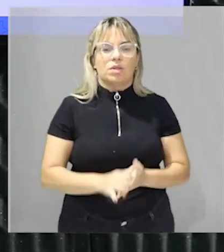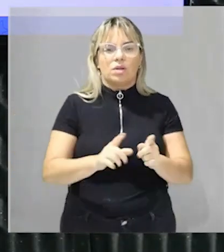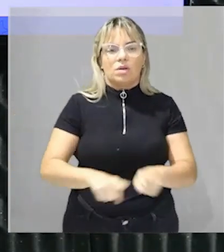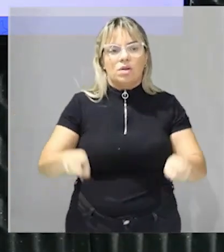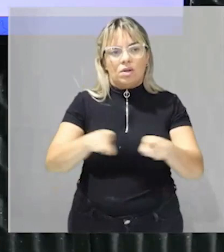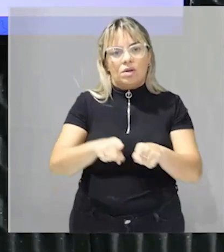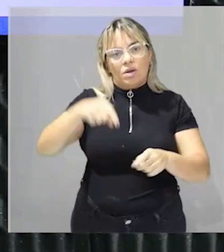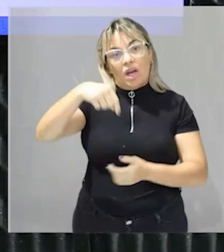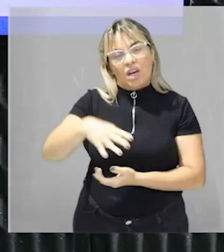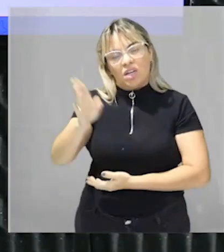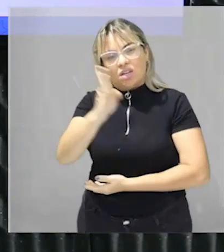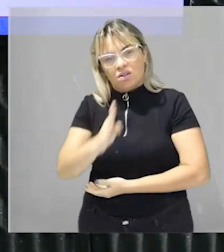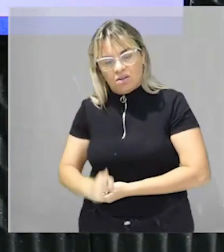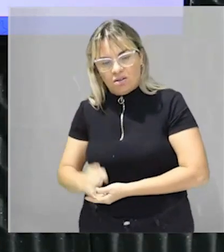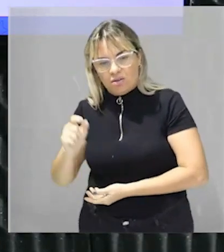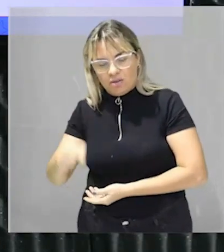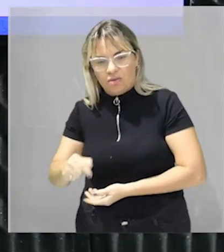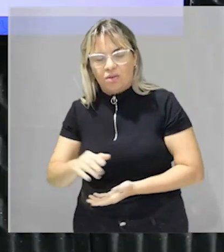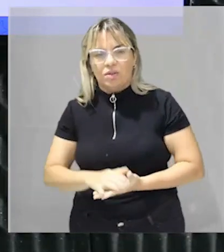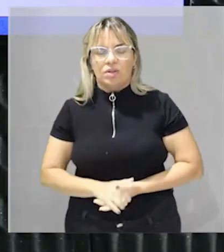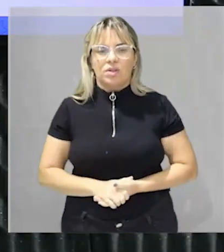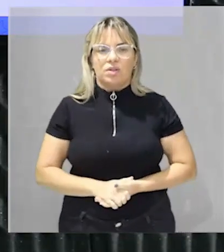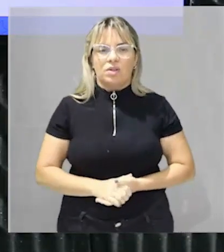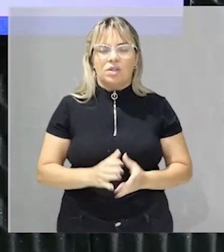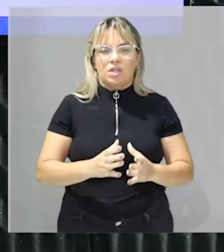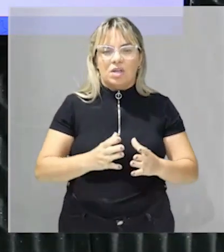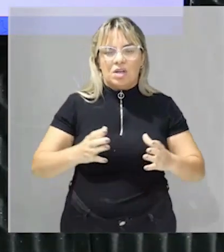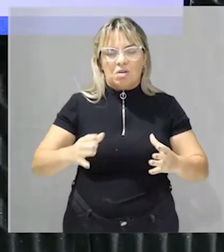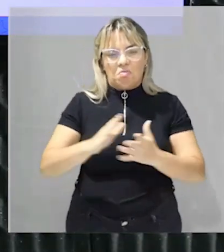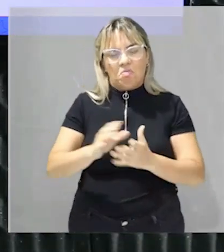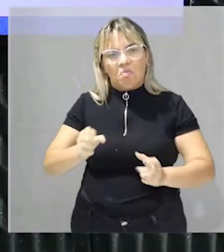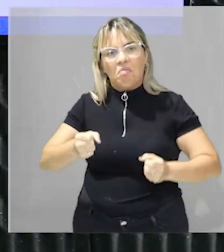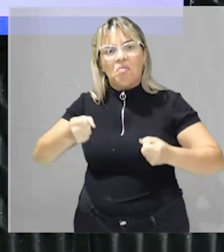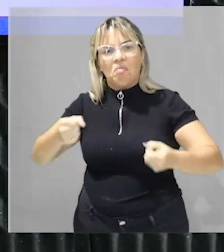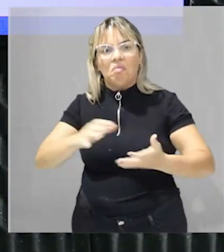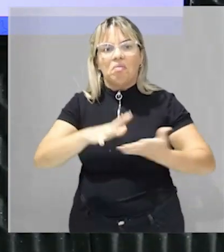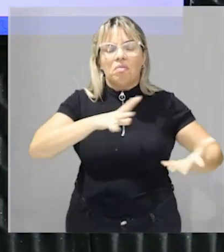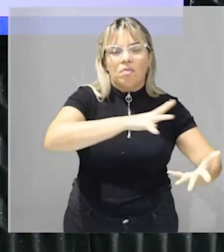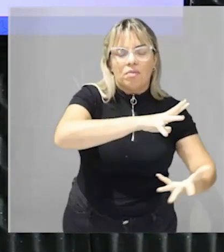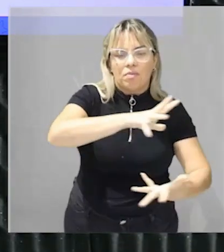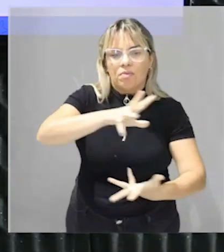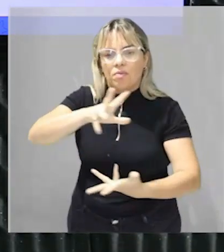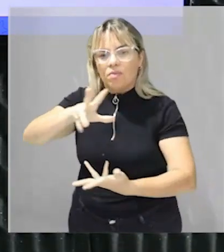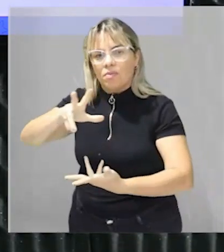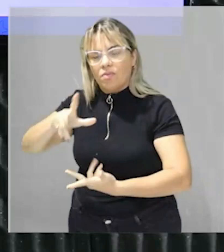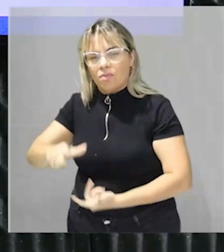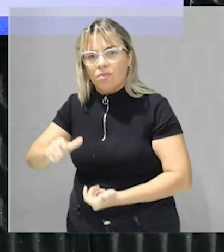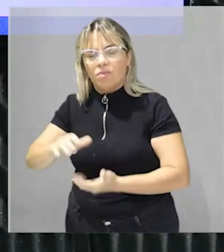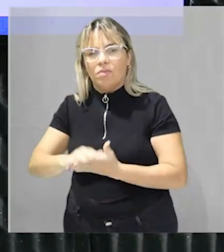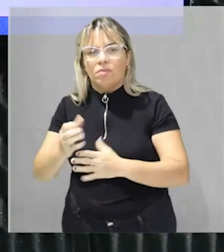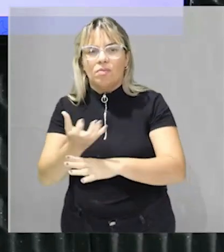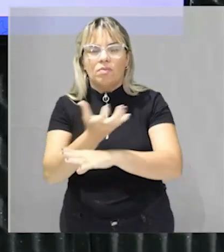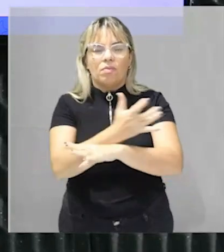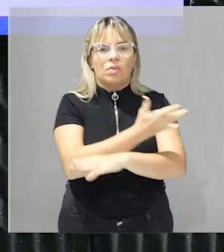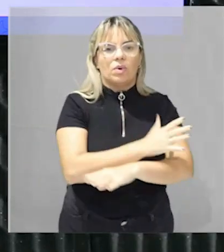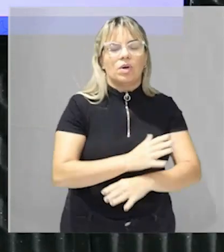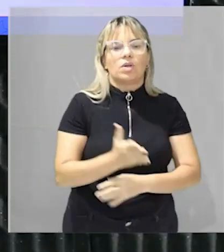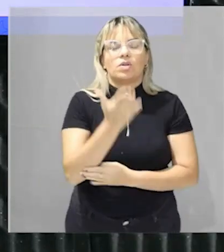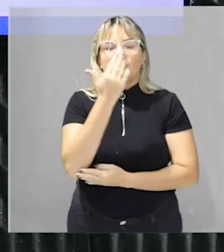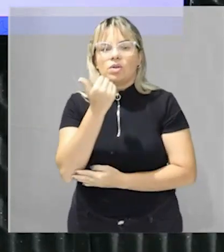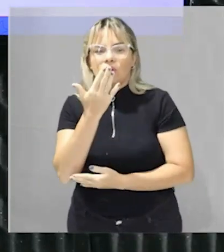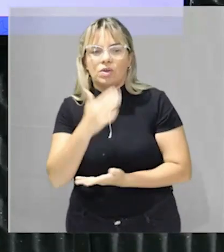já falou isso em várias aulas o Brasil é uma das grandes potências mundiais em nível de produção alimentar do setor